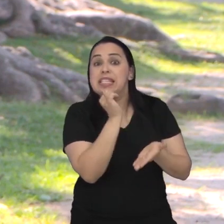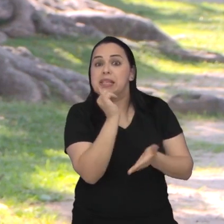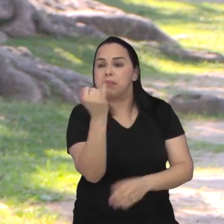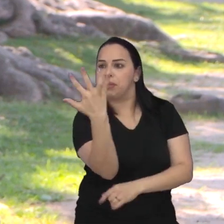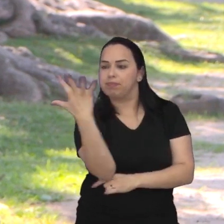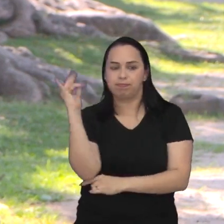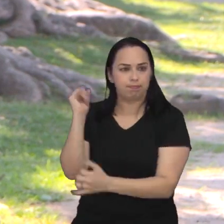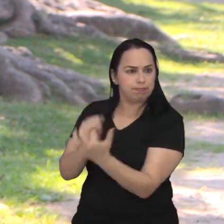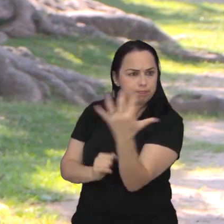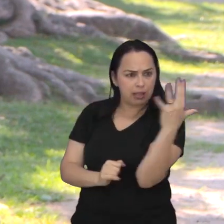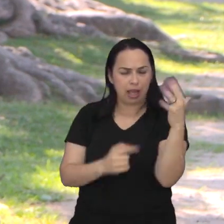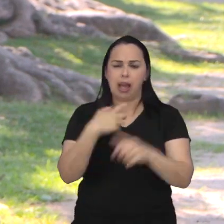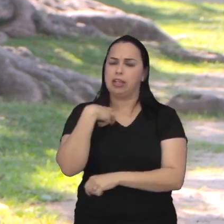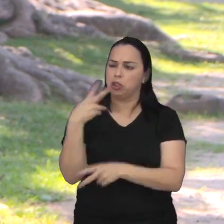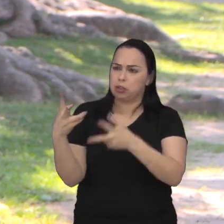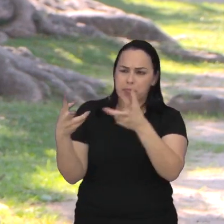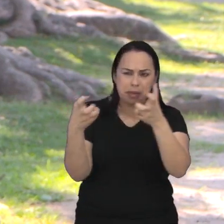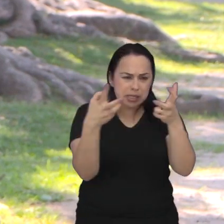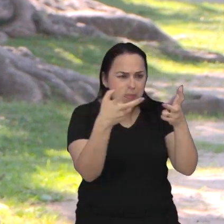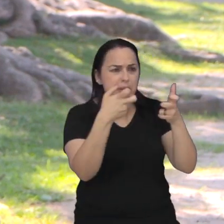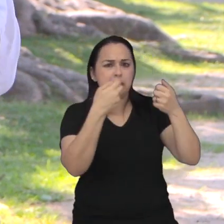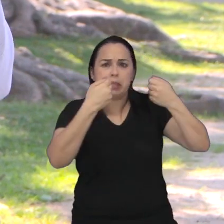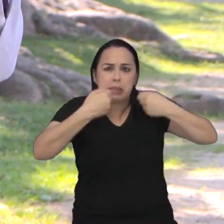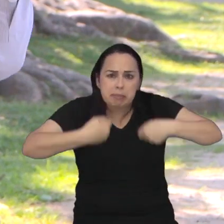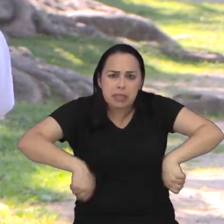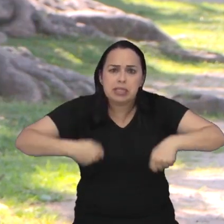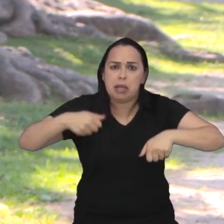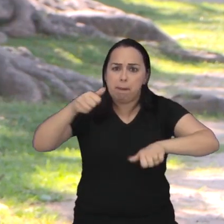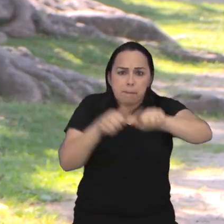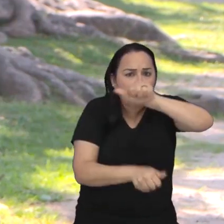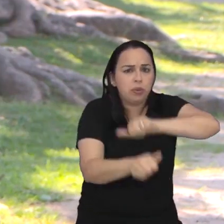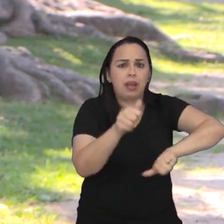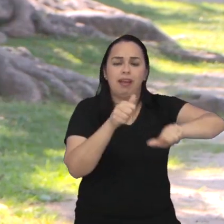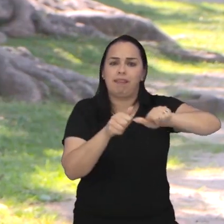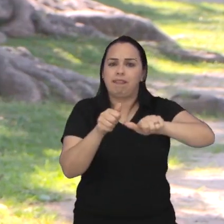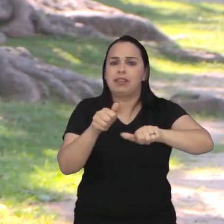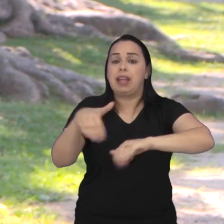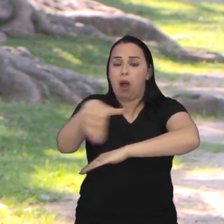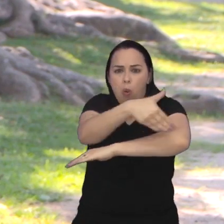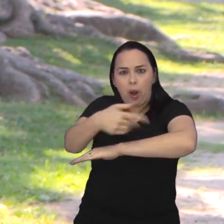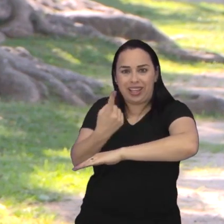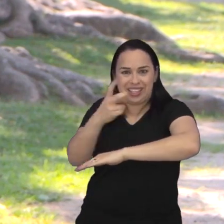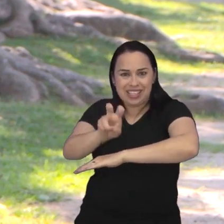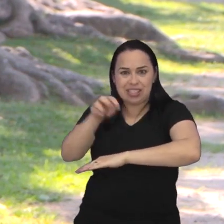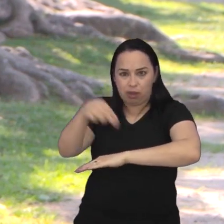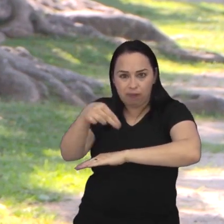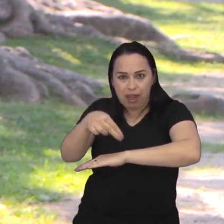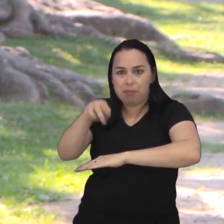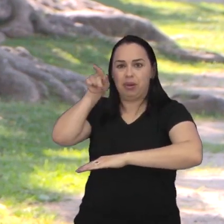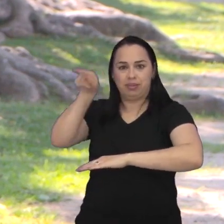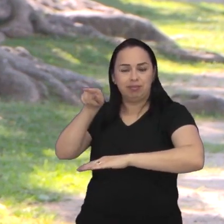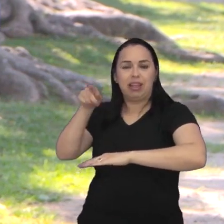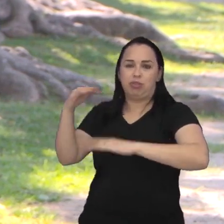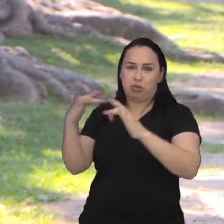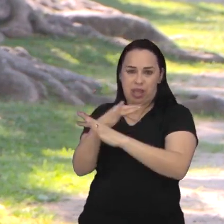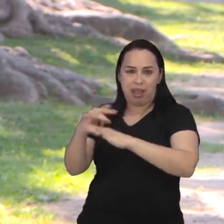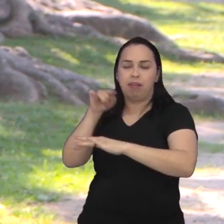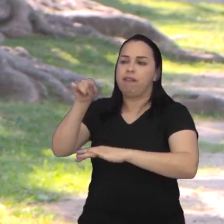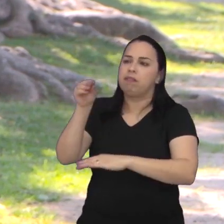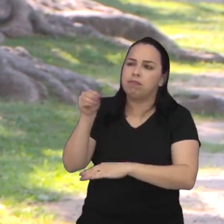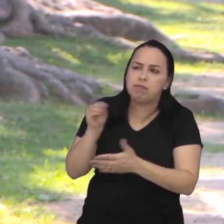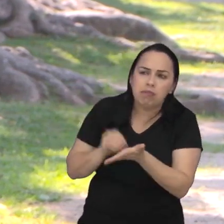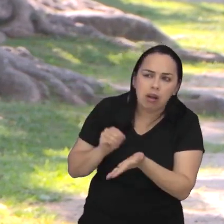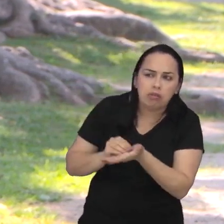percebemos que existem algo a ser feito. Há 15 de novembro, que falamos agora da fiação, está faltando árvore ali. Agora, vamos fazer um estudo.